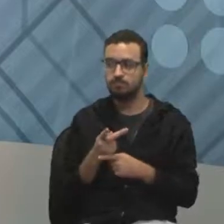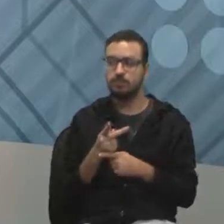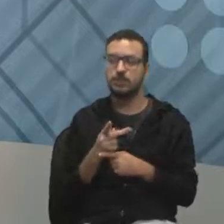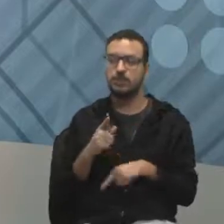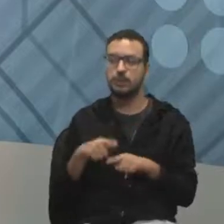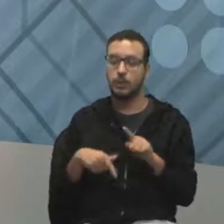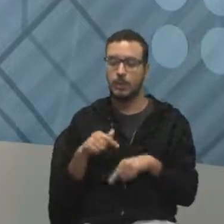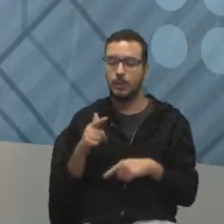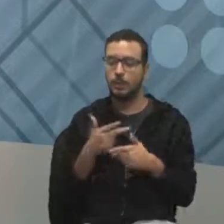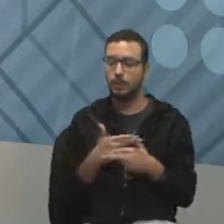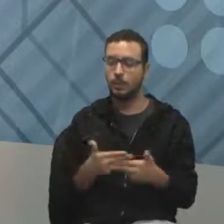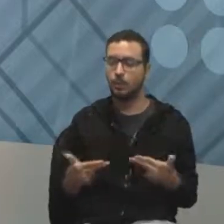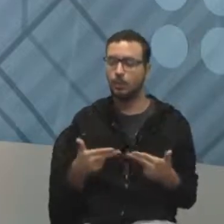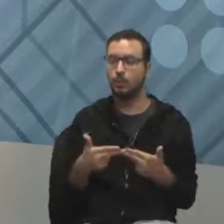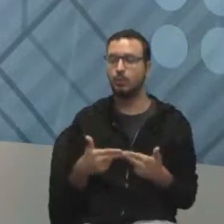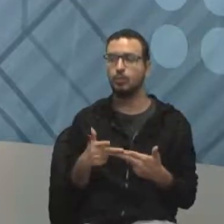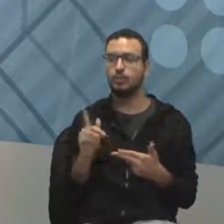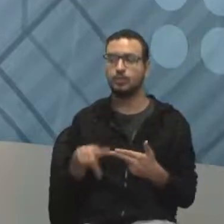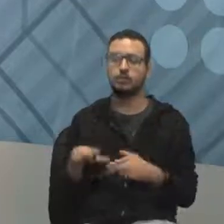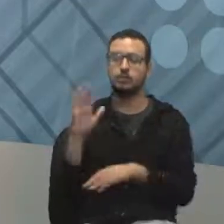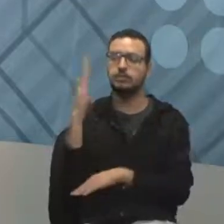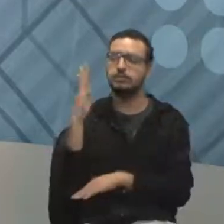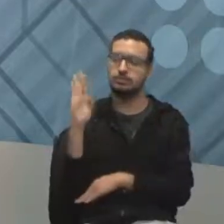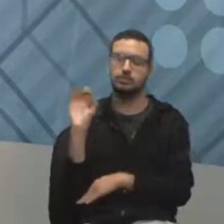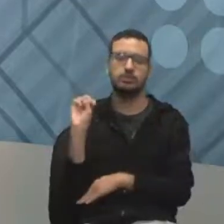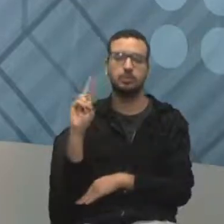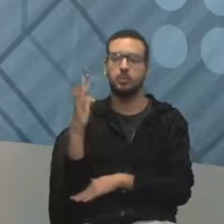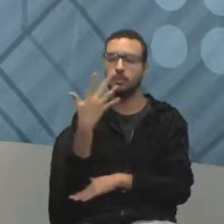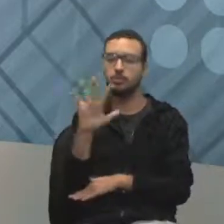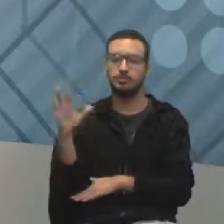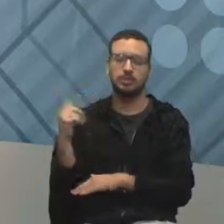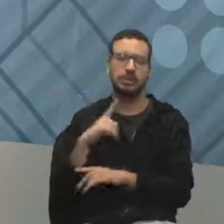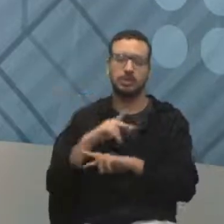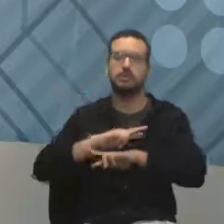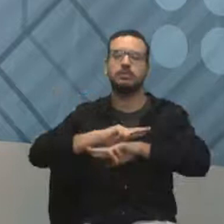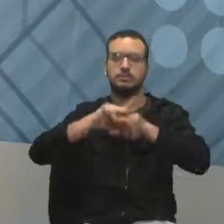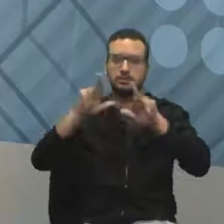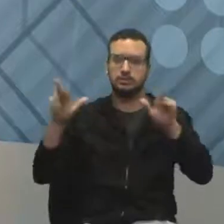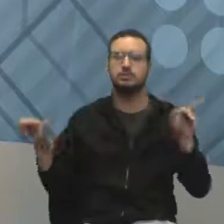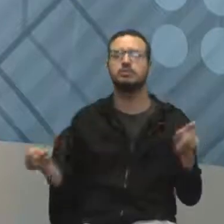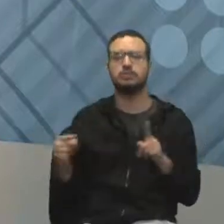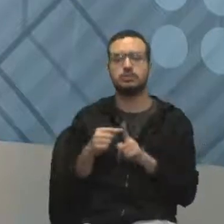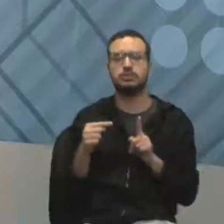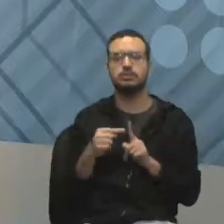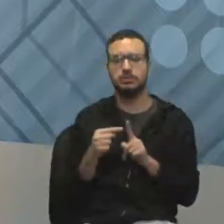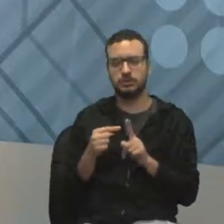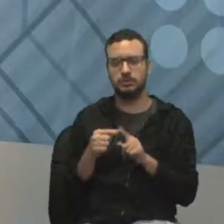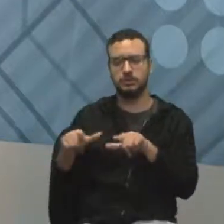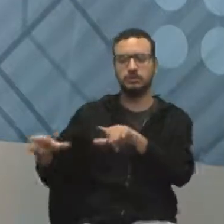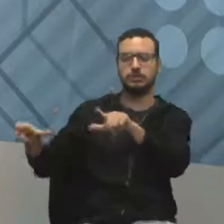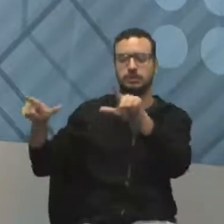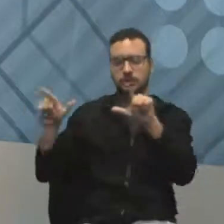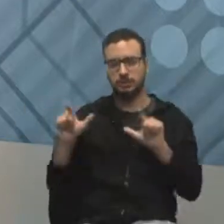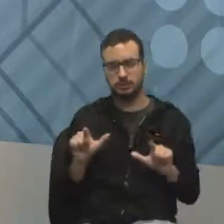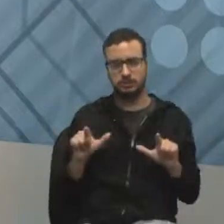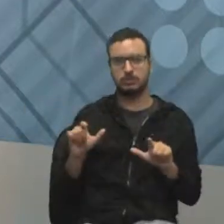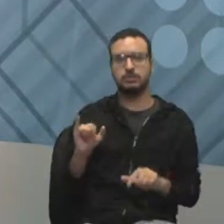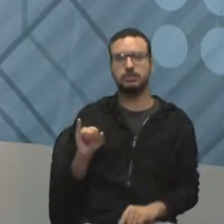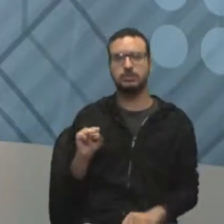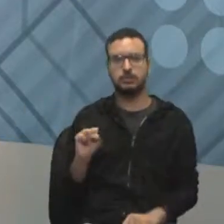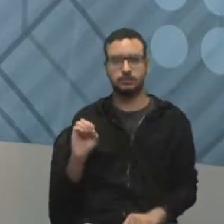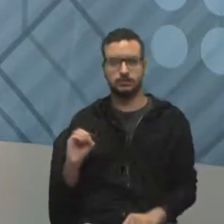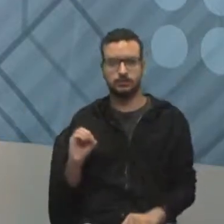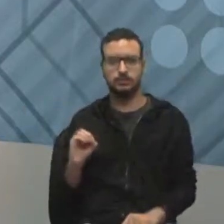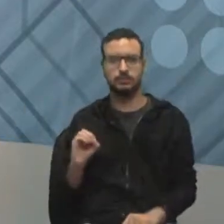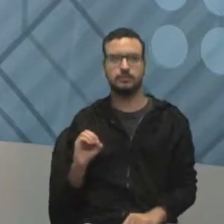certificado de origem, de madeira, de reflorestamento. Existem diversos tipos de certificações e de ISOs que você